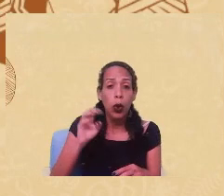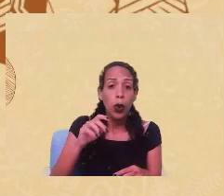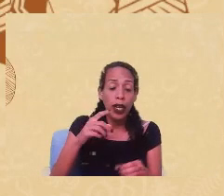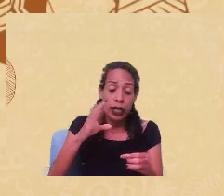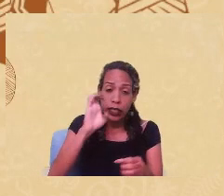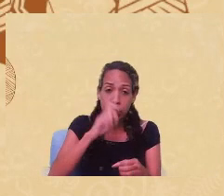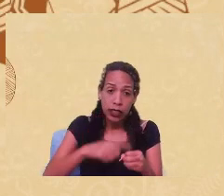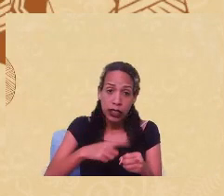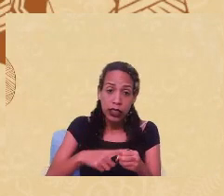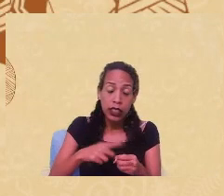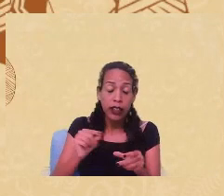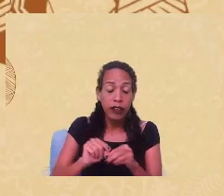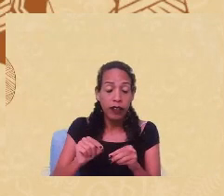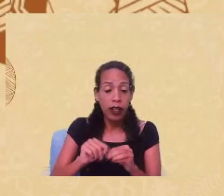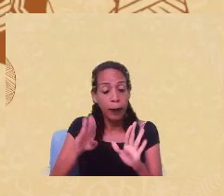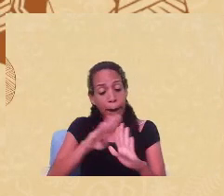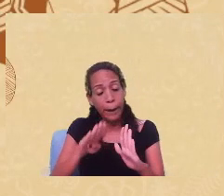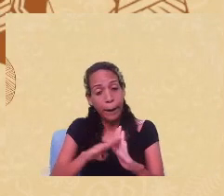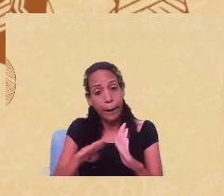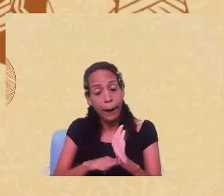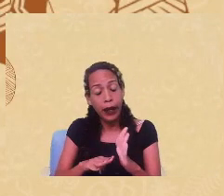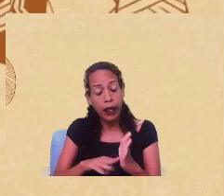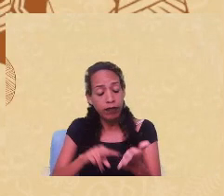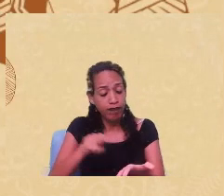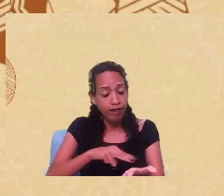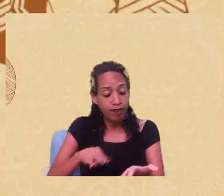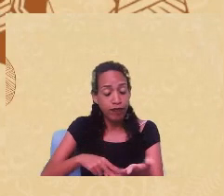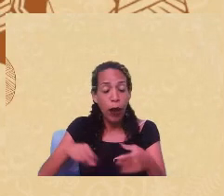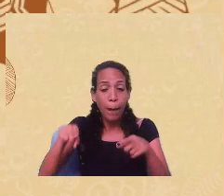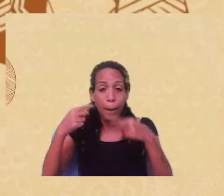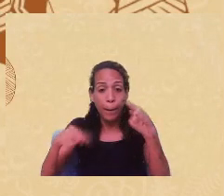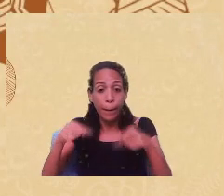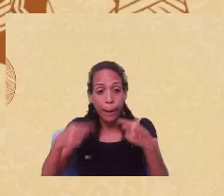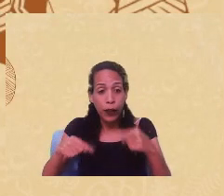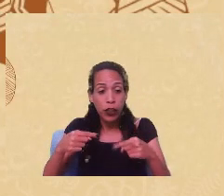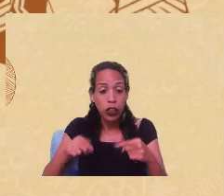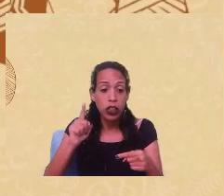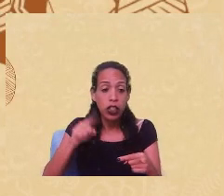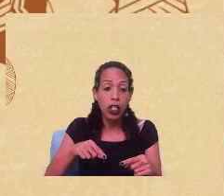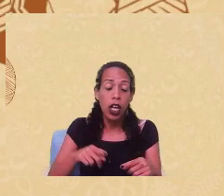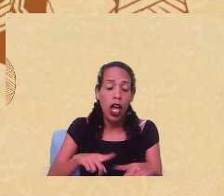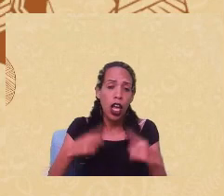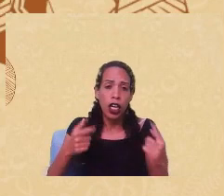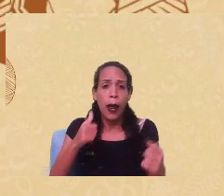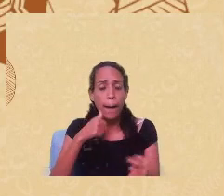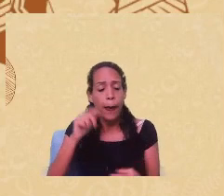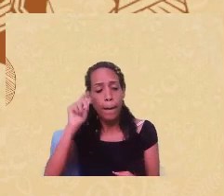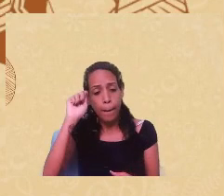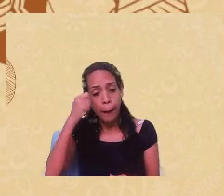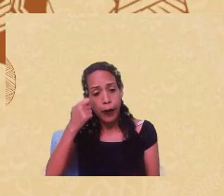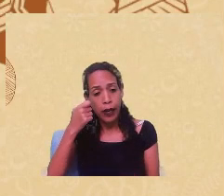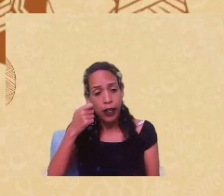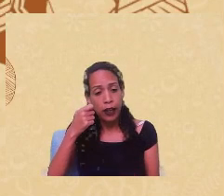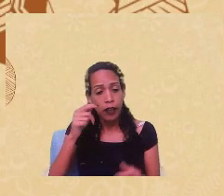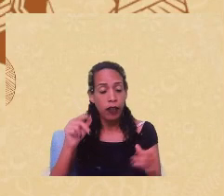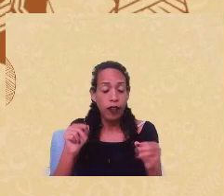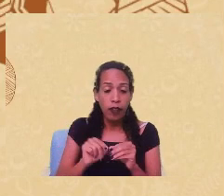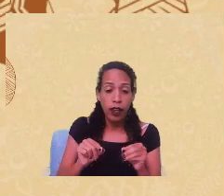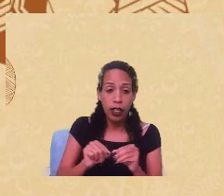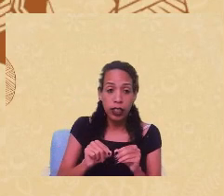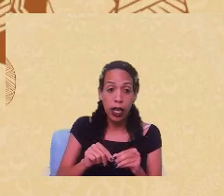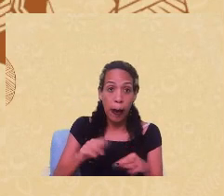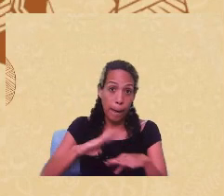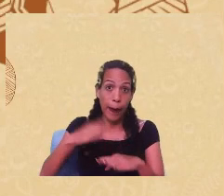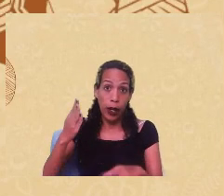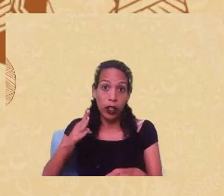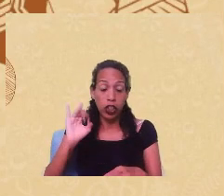para a formulação e avaliação das políticas públicas. Então, ainda que as mulheres negras, né, possuem a maioria das que